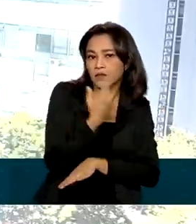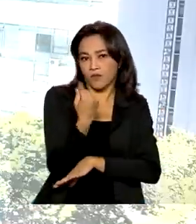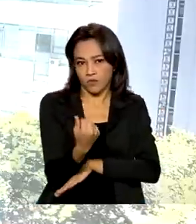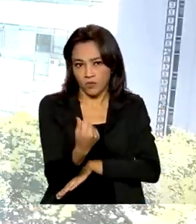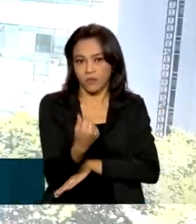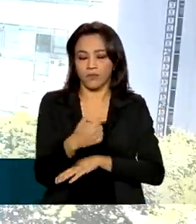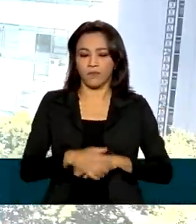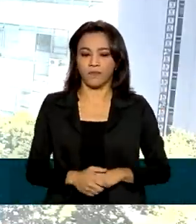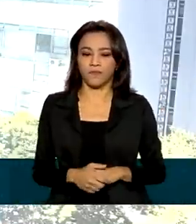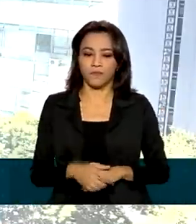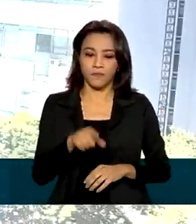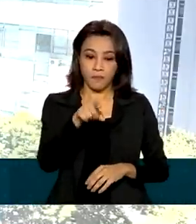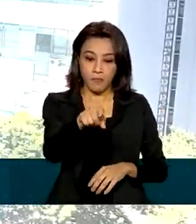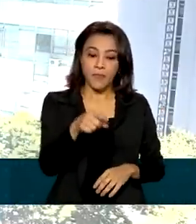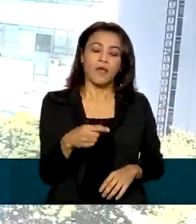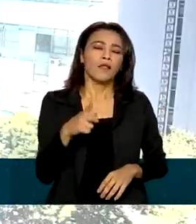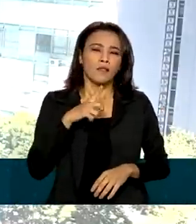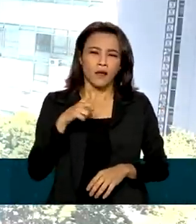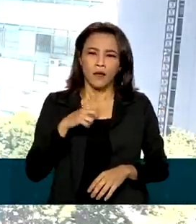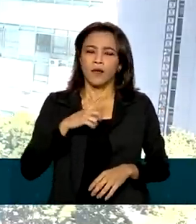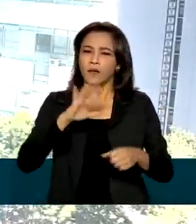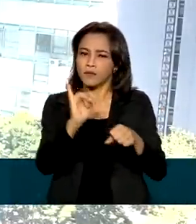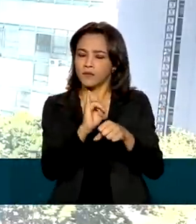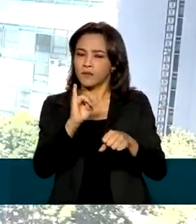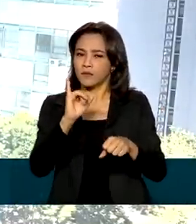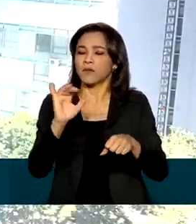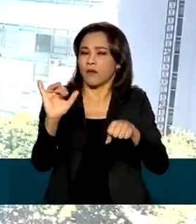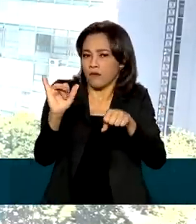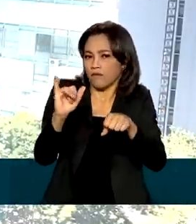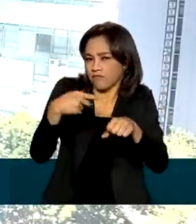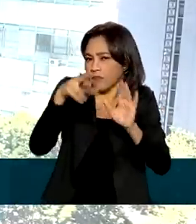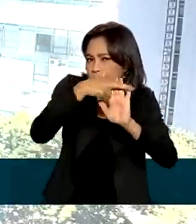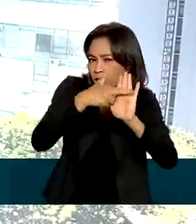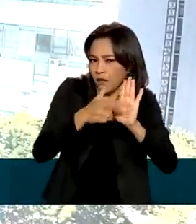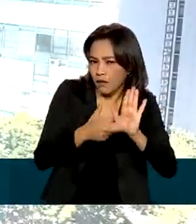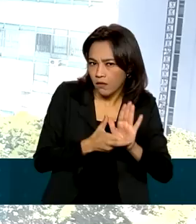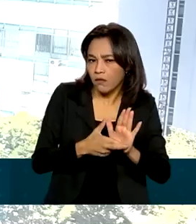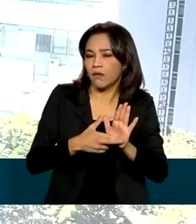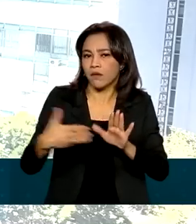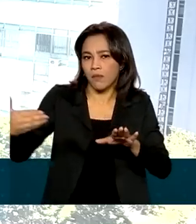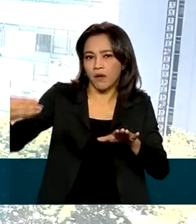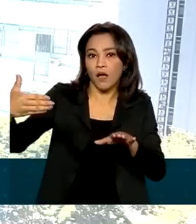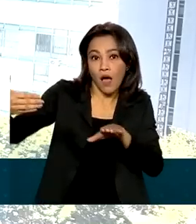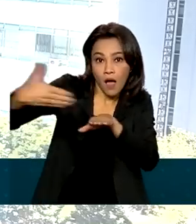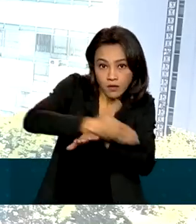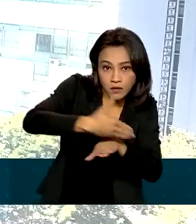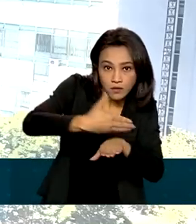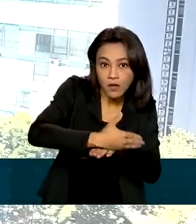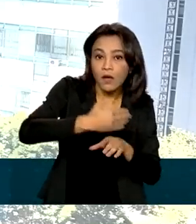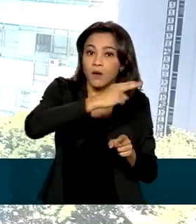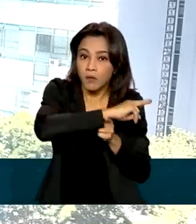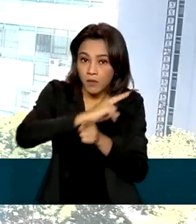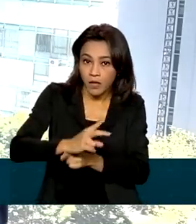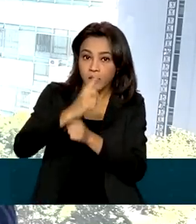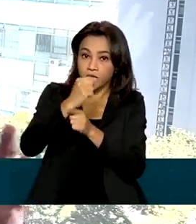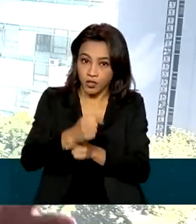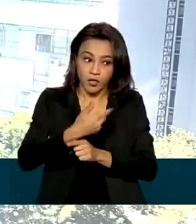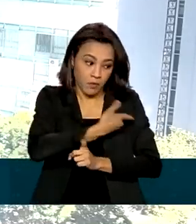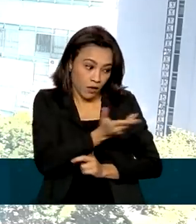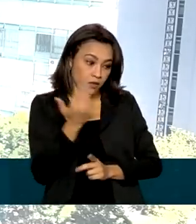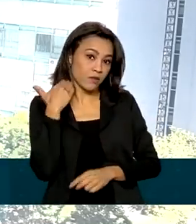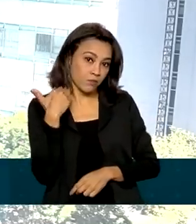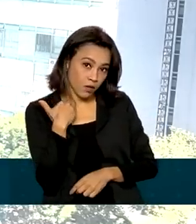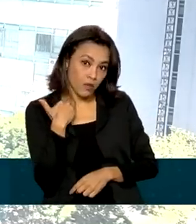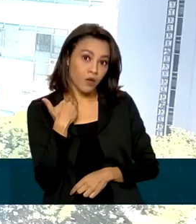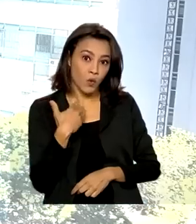de operacionalização dessas operações de crédito junto às instituições financeiras,